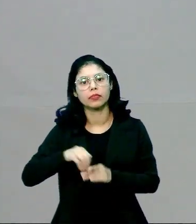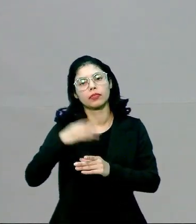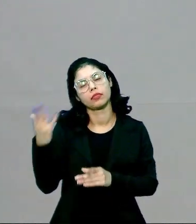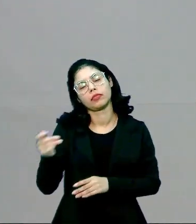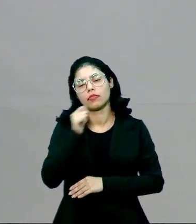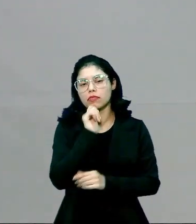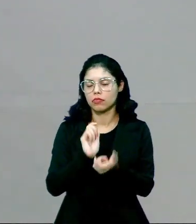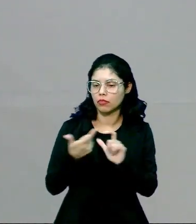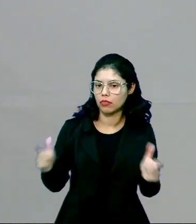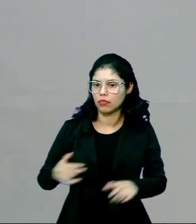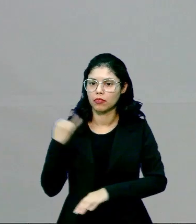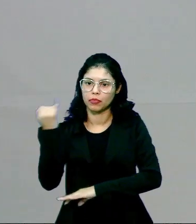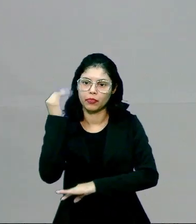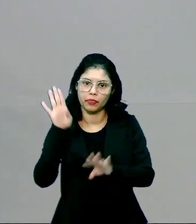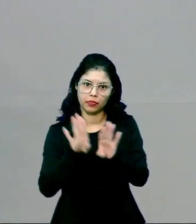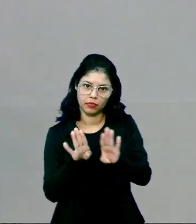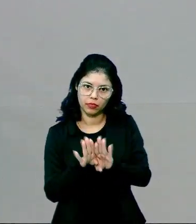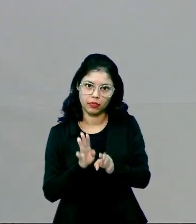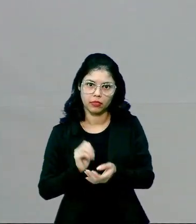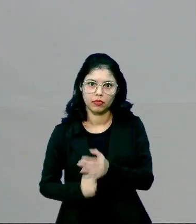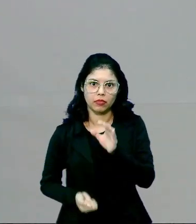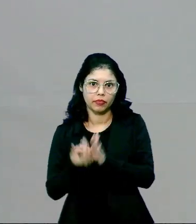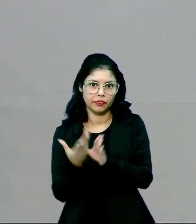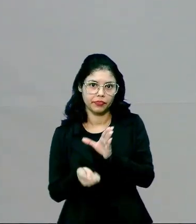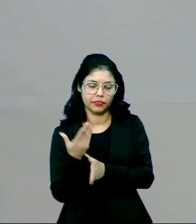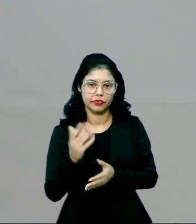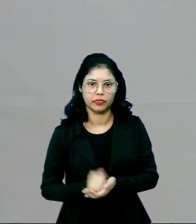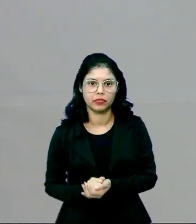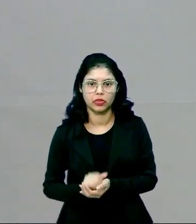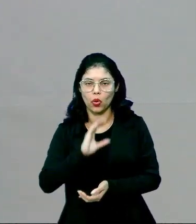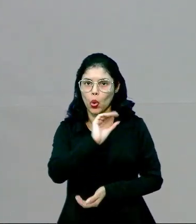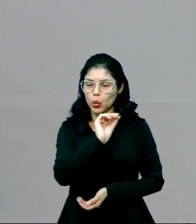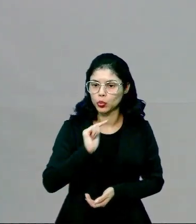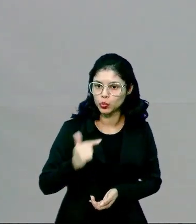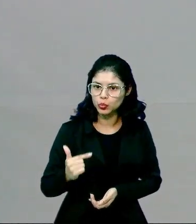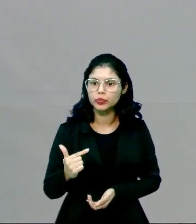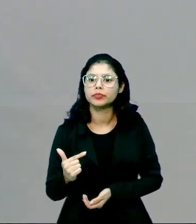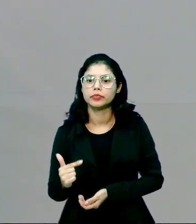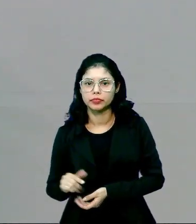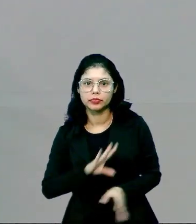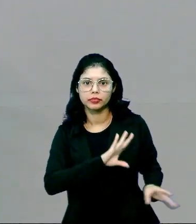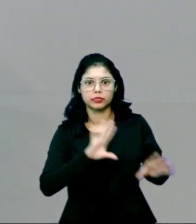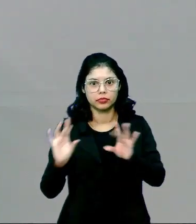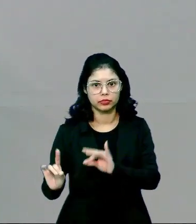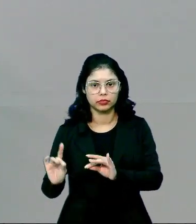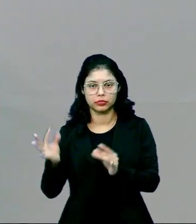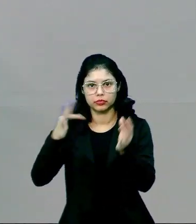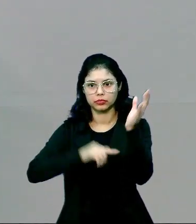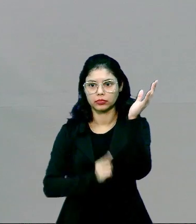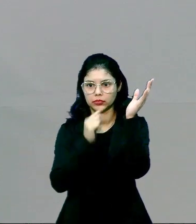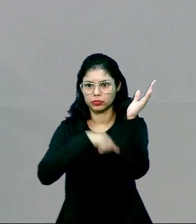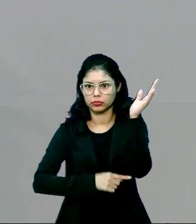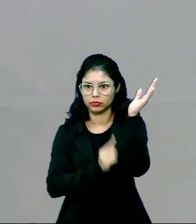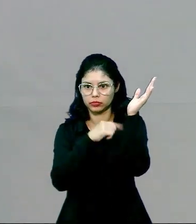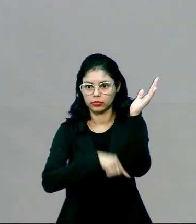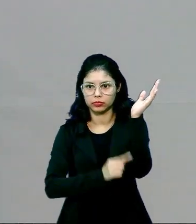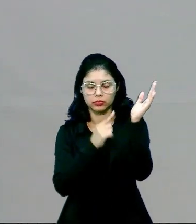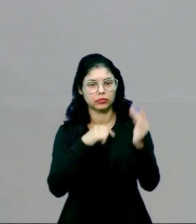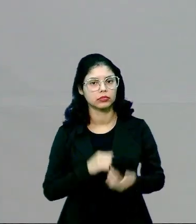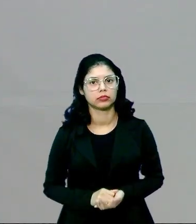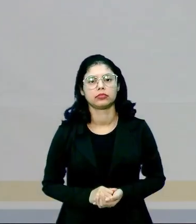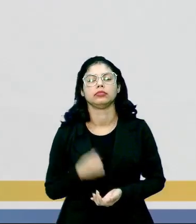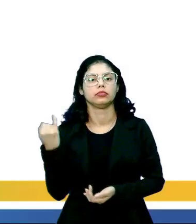que tem uma grande importância também, que é a produção de oxigênio, né, através da fotossíntese, que é muito